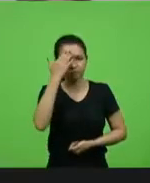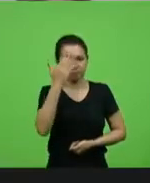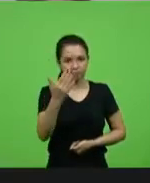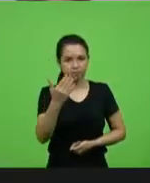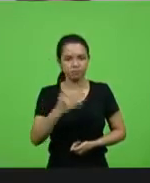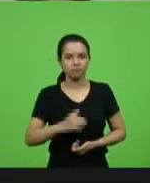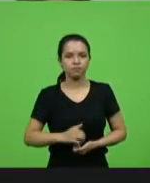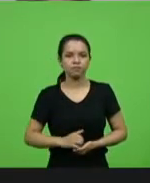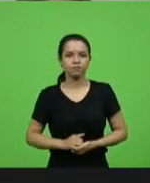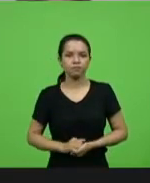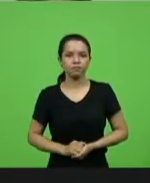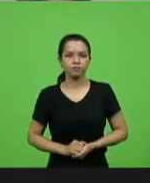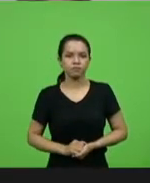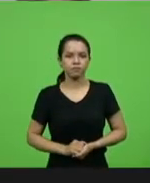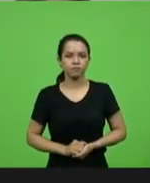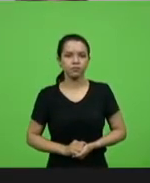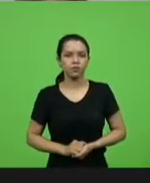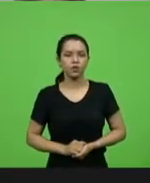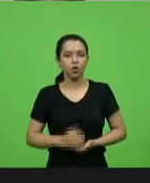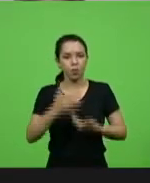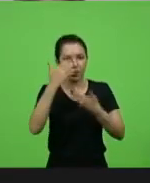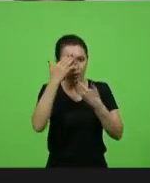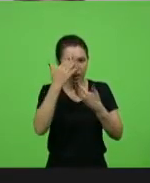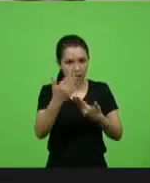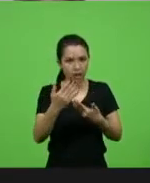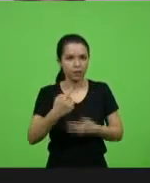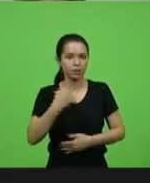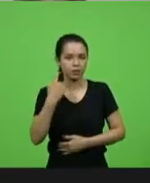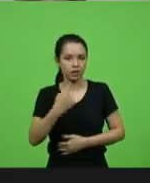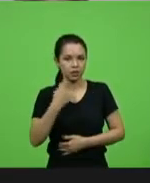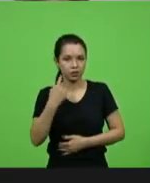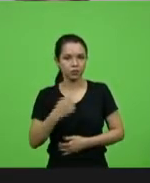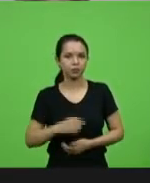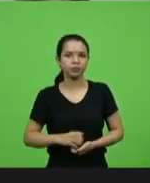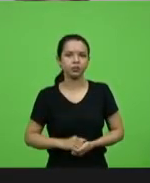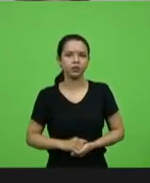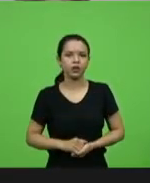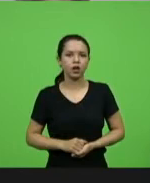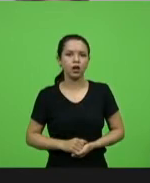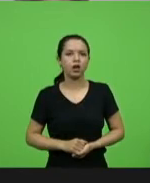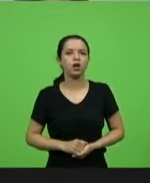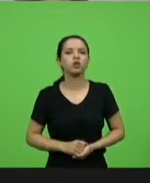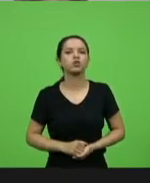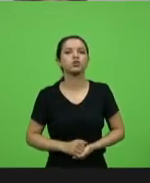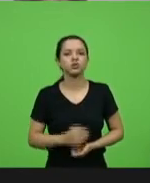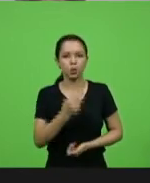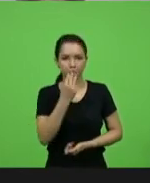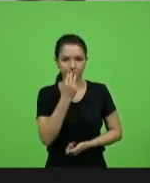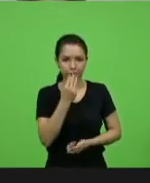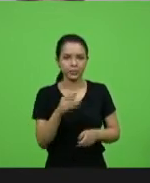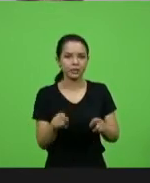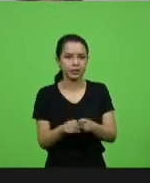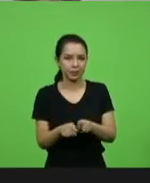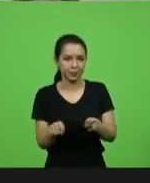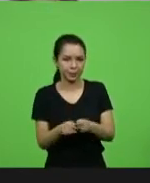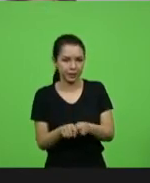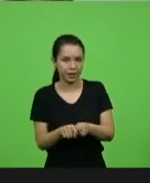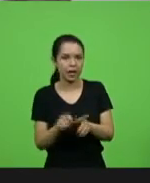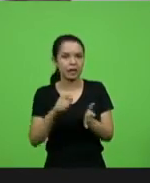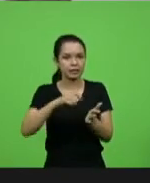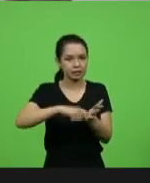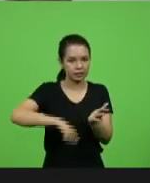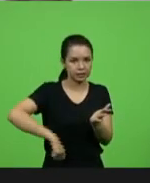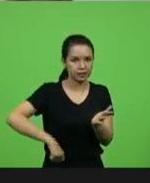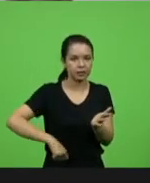isso. Obrigado, deputados. também assino junto, presidente. Pois não, o senhor Pélcio também? Deputado, o senhor Pélcio também.